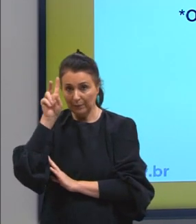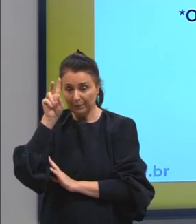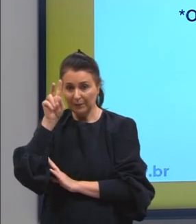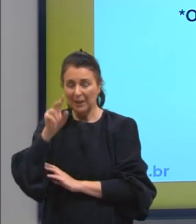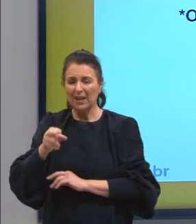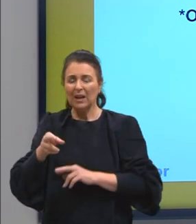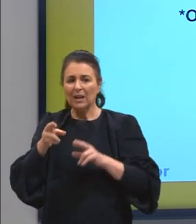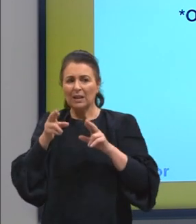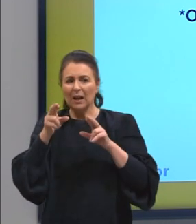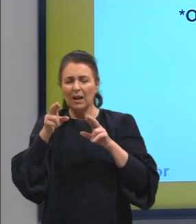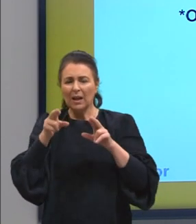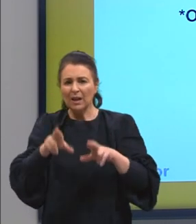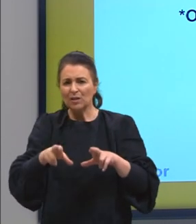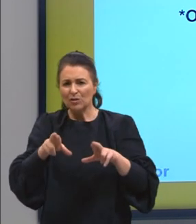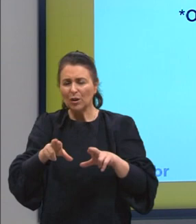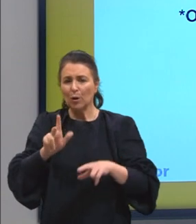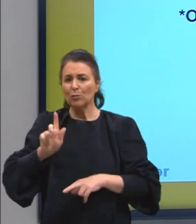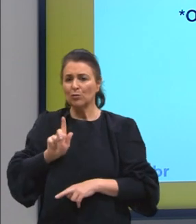região de Goiás,